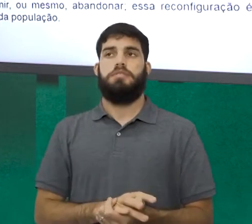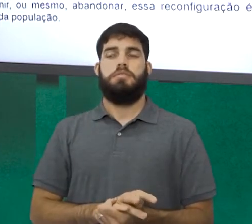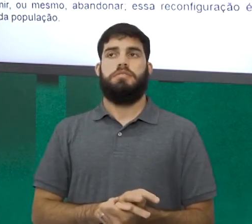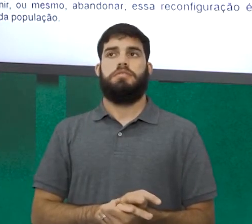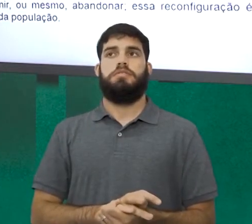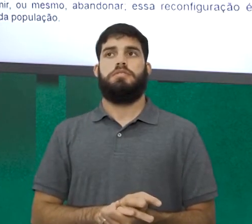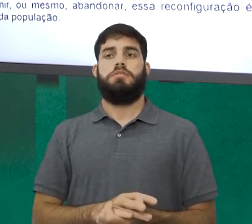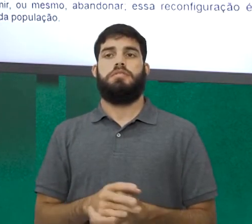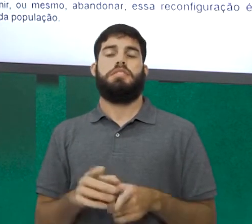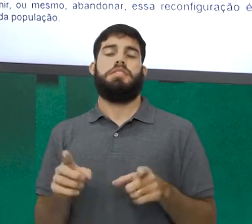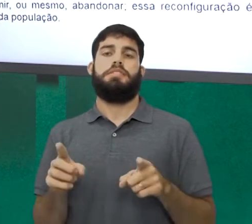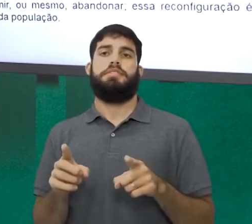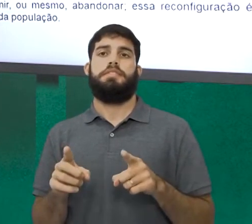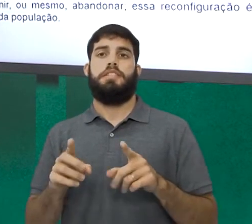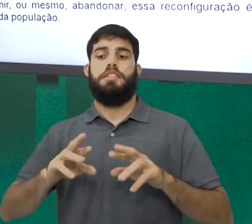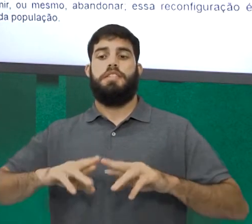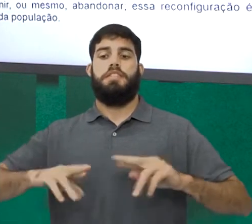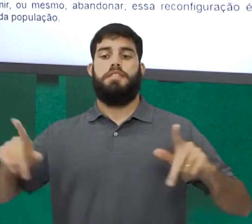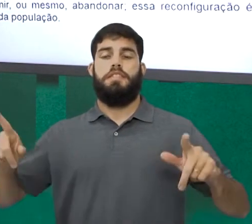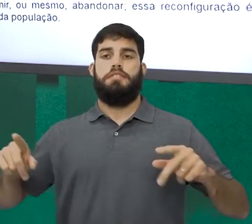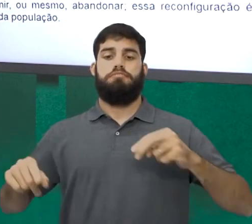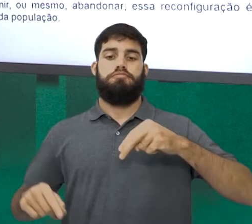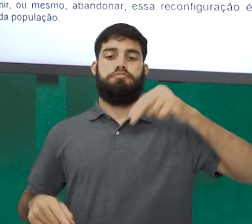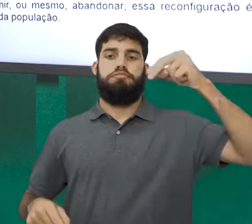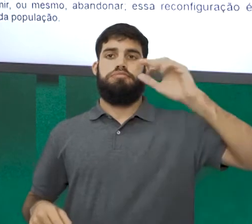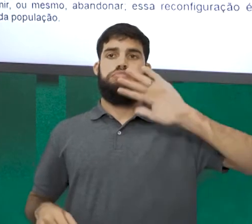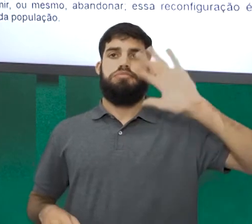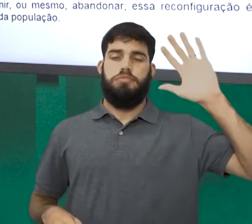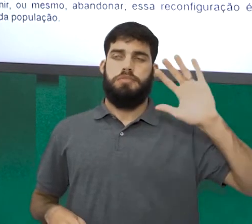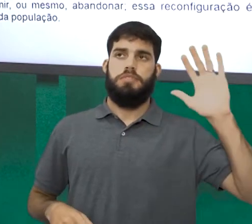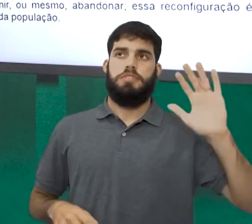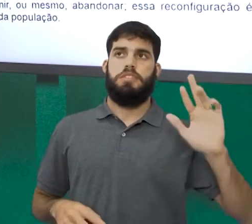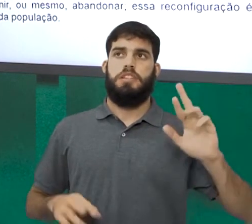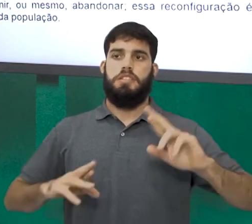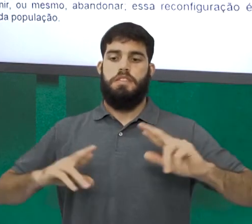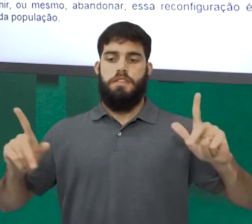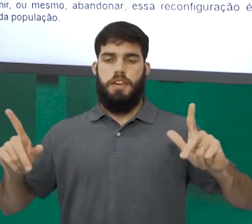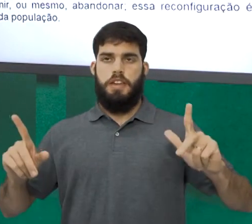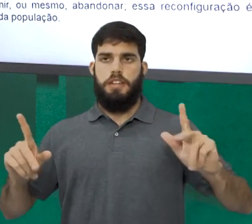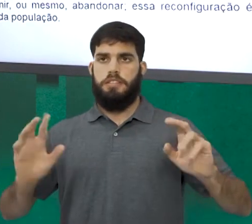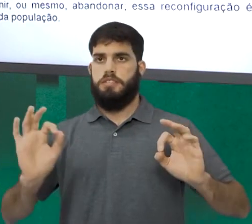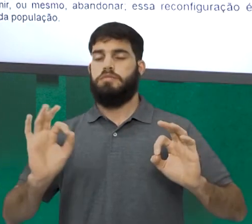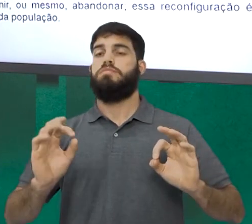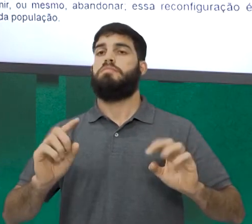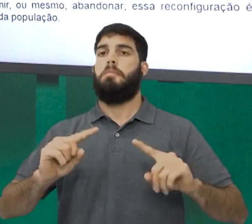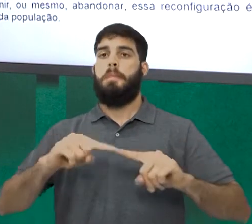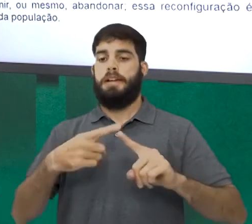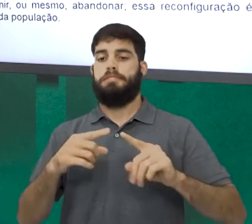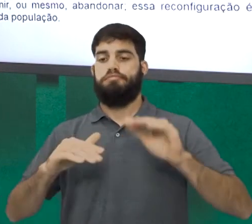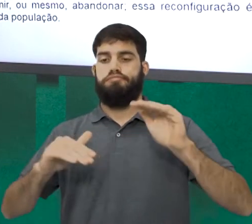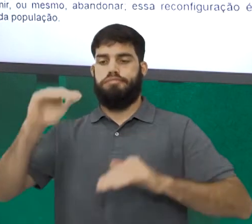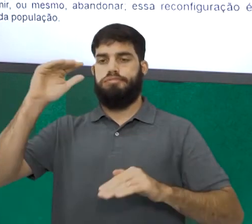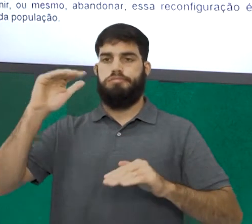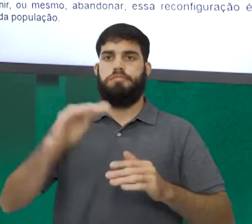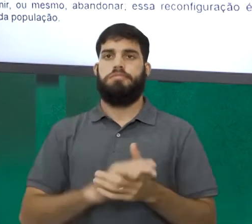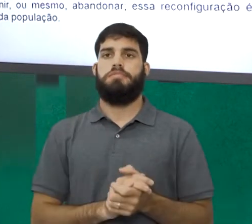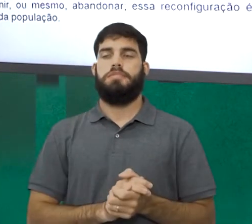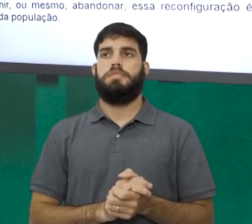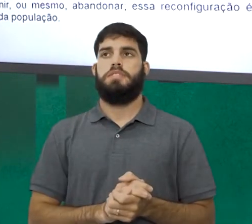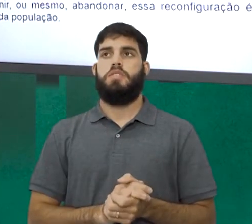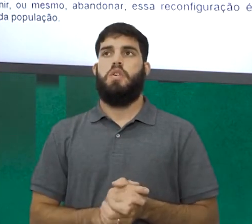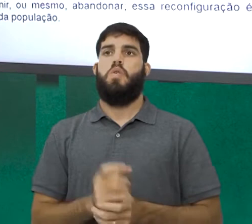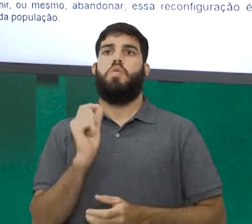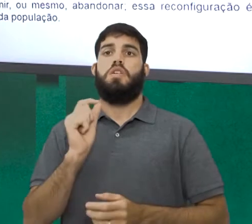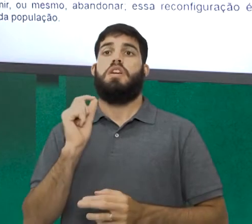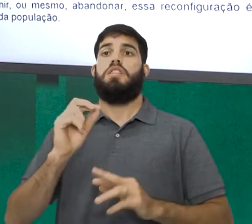contrasta com o norte. E não são apenas diferentes, são desiguais mesmo, porque há diferença. O que